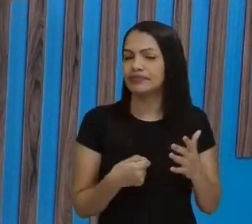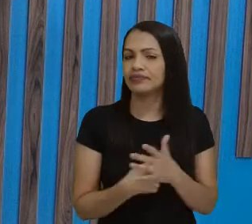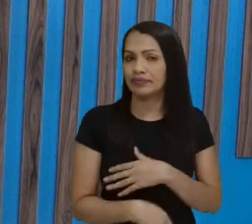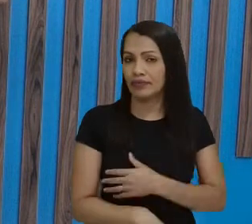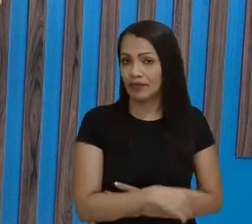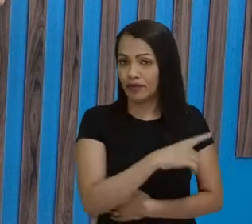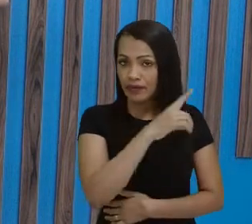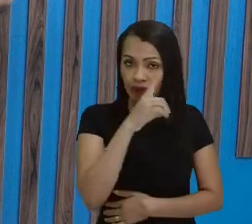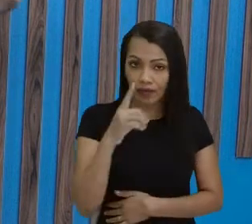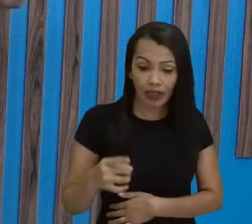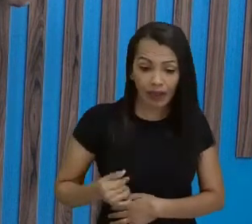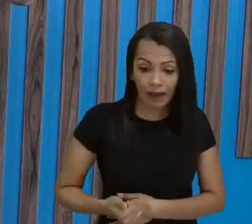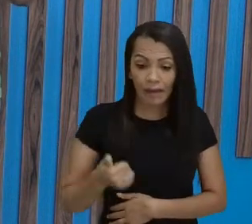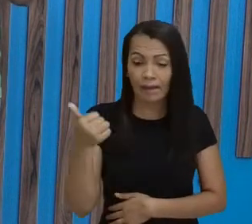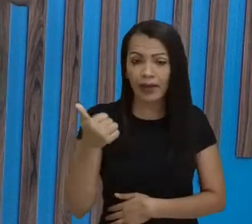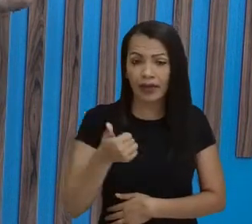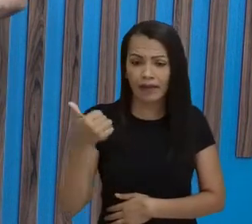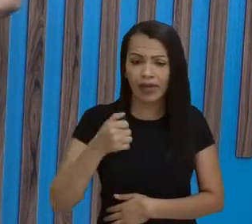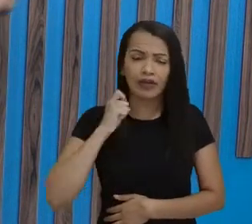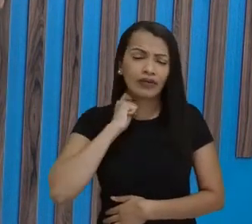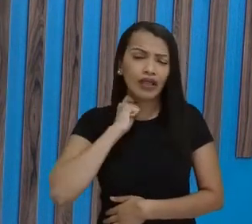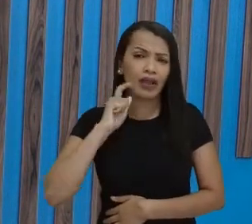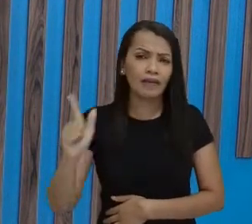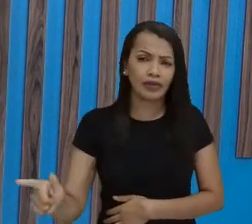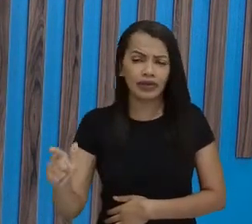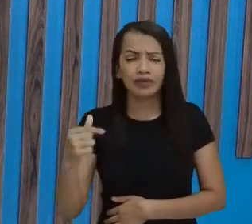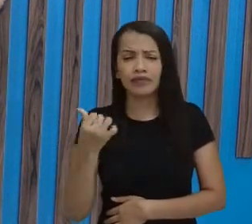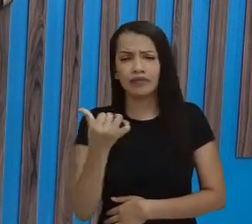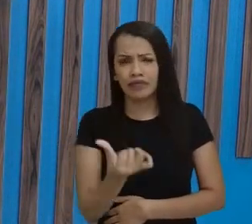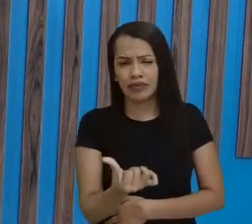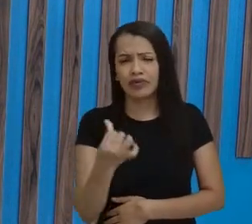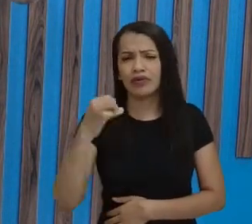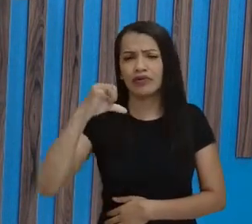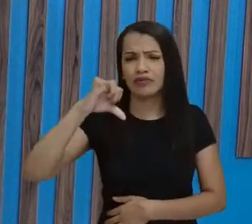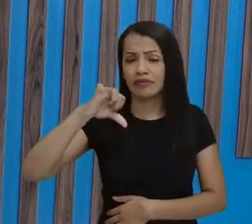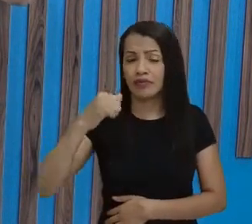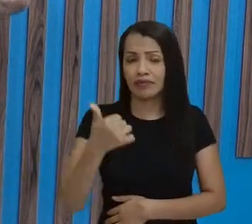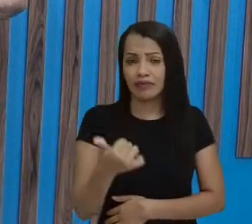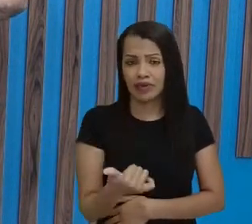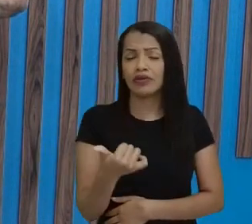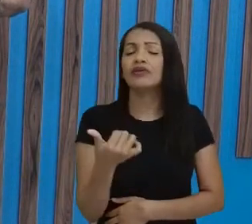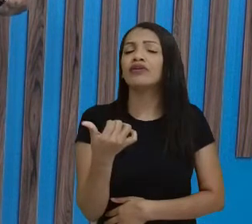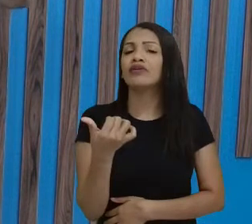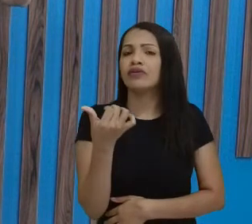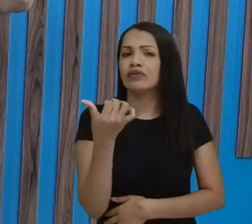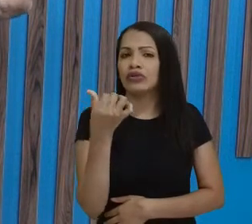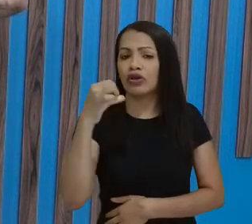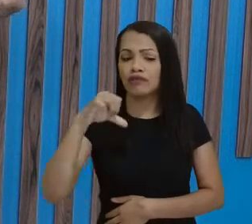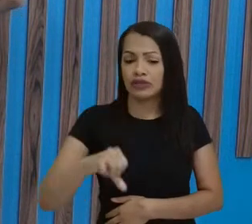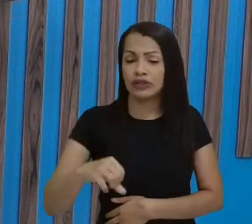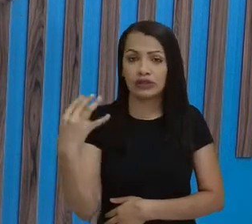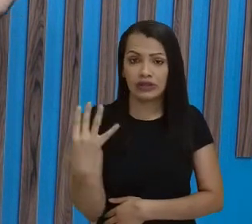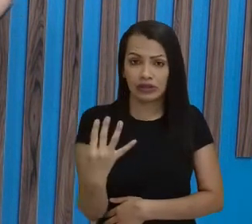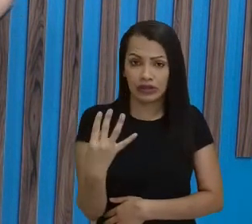dia 1º de abril de 1964, mas aí se transfere também a data para o dia 31, né,